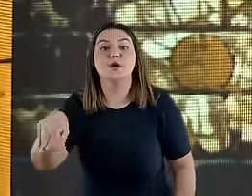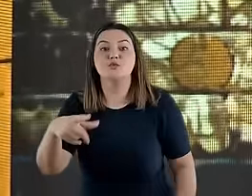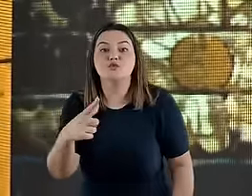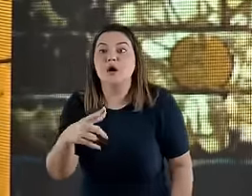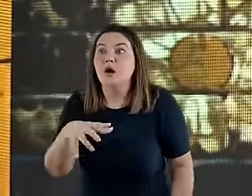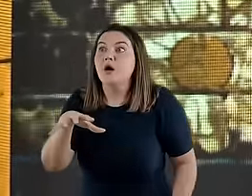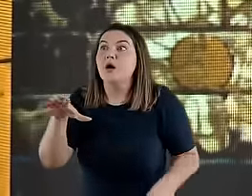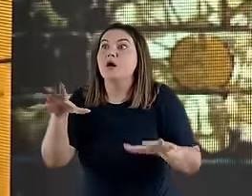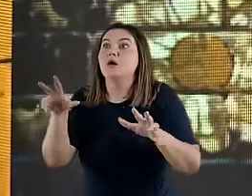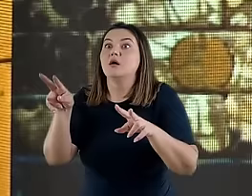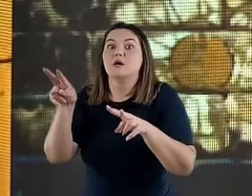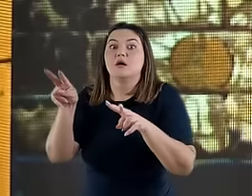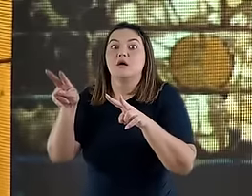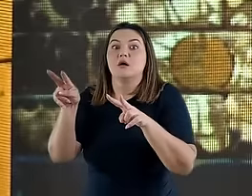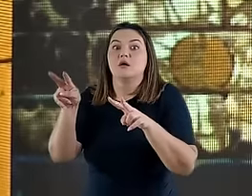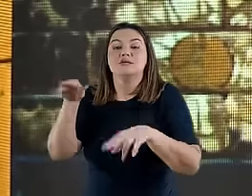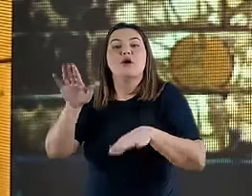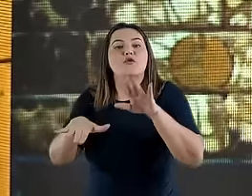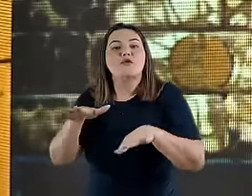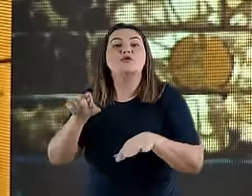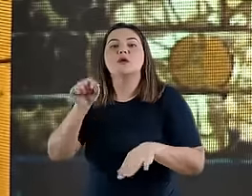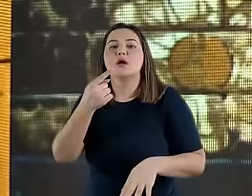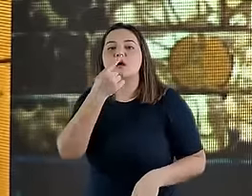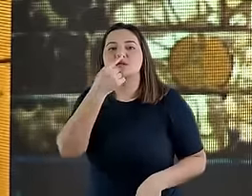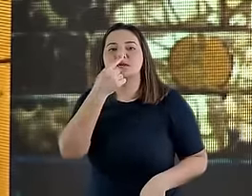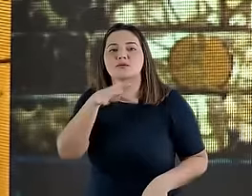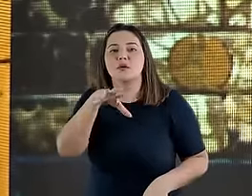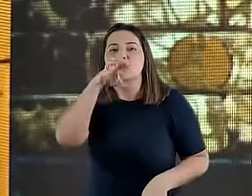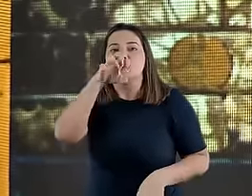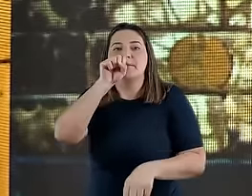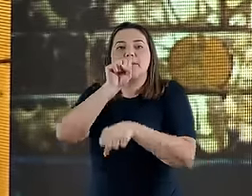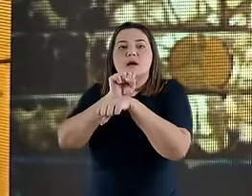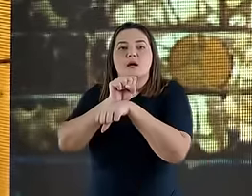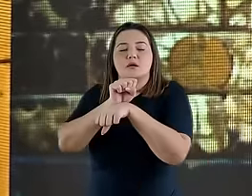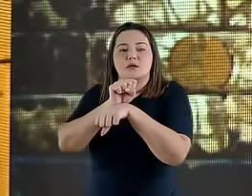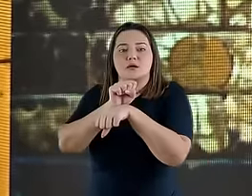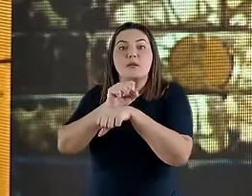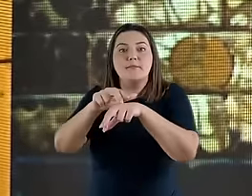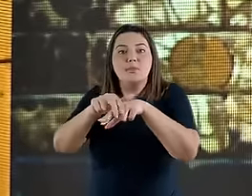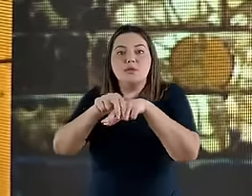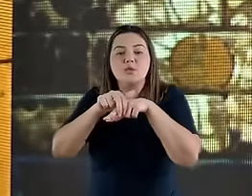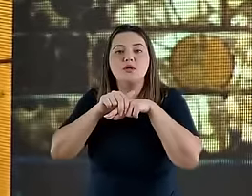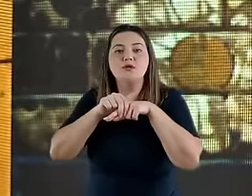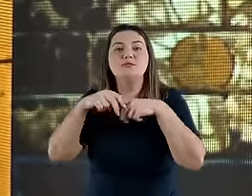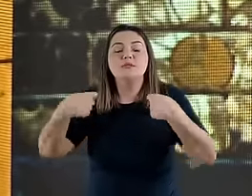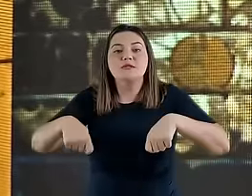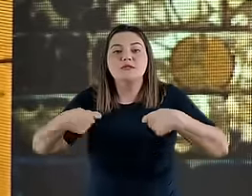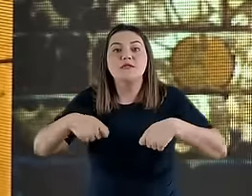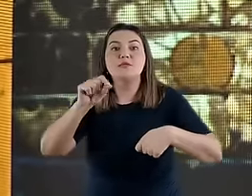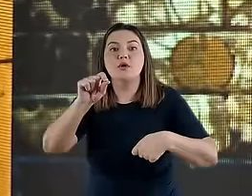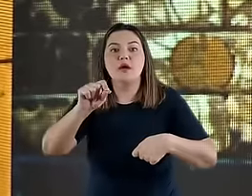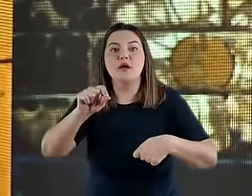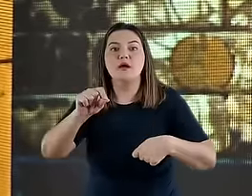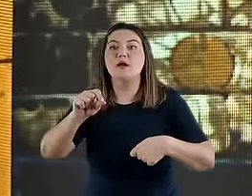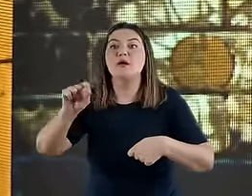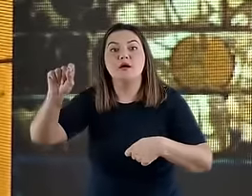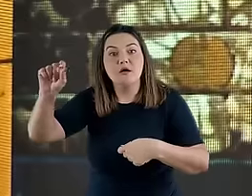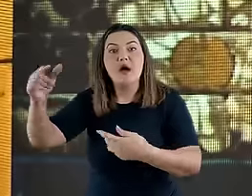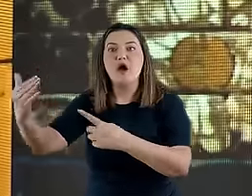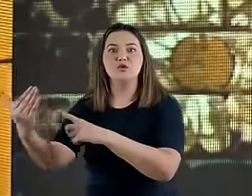fôlego. Talvez Daniel tinha parado de respirar. E era precisamente nesse momento que ele precisava ser